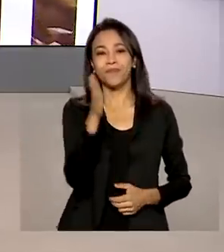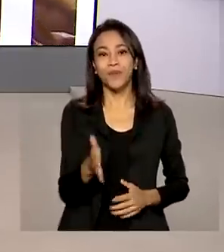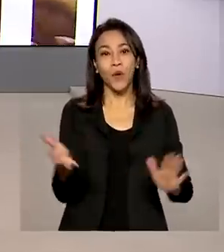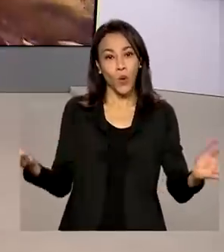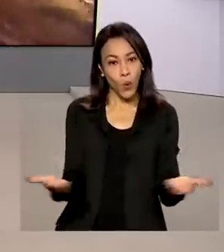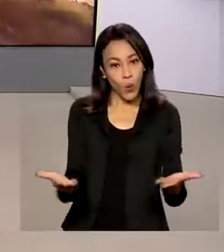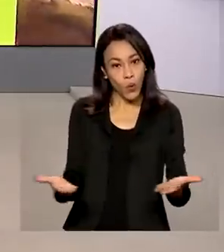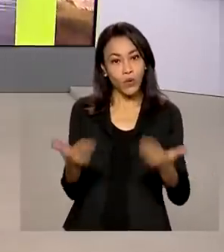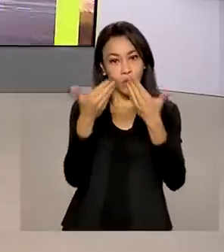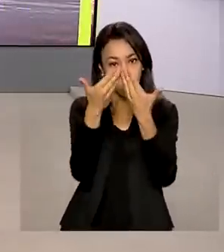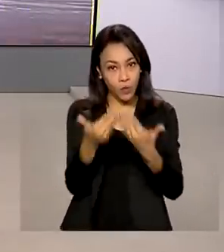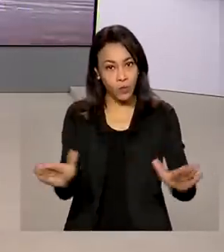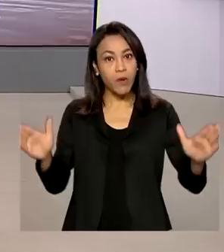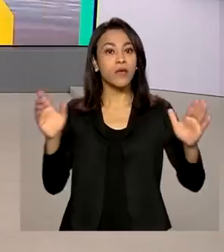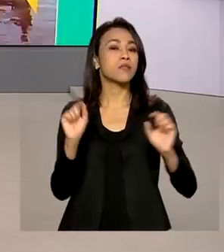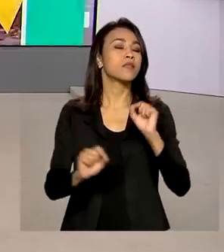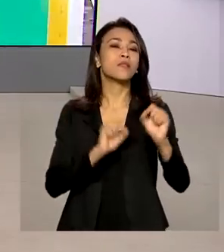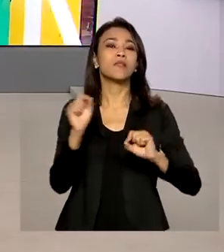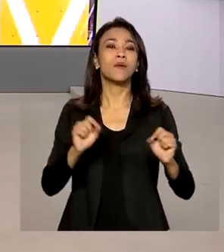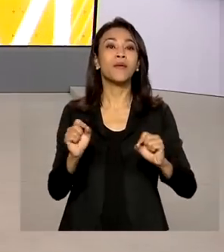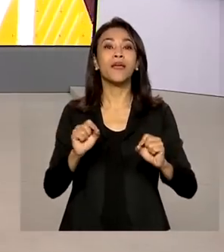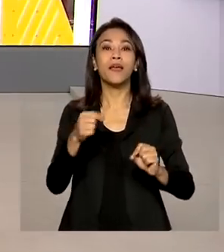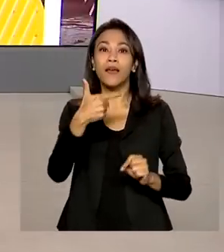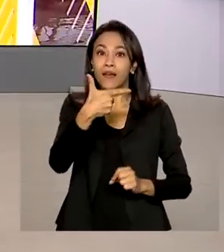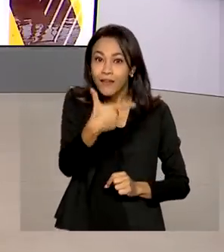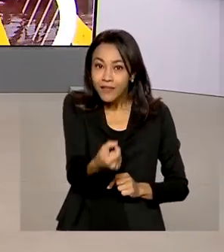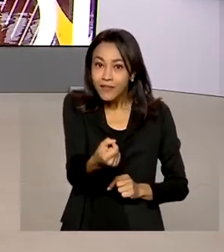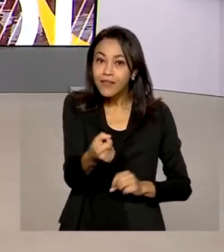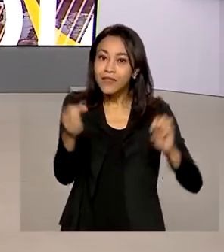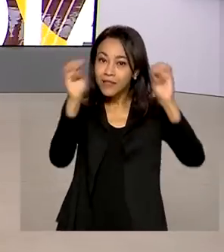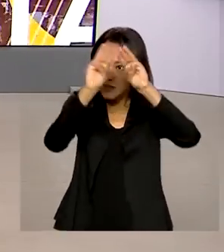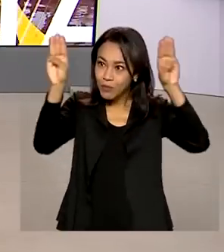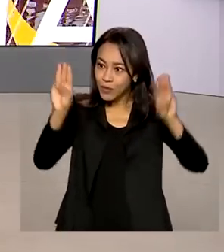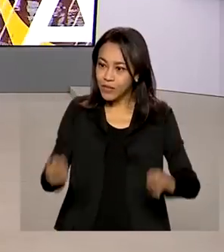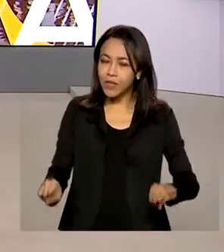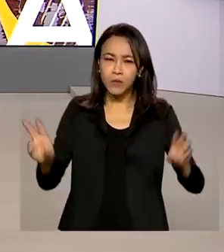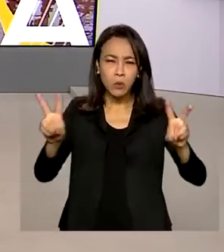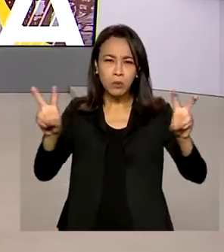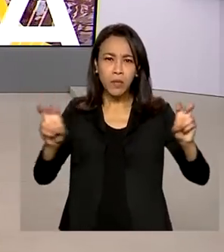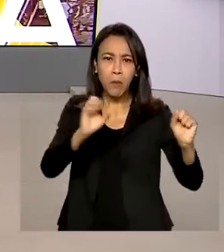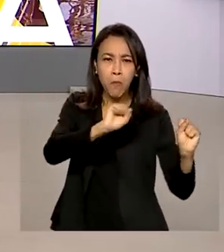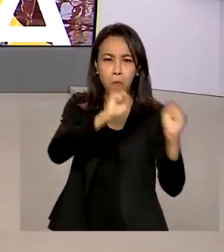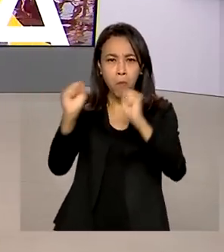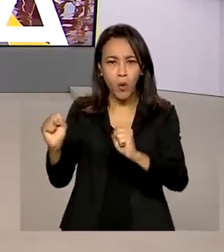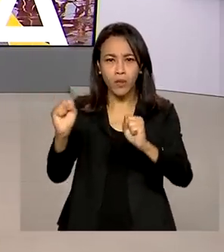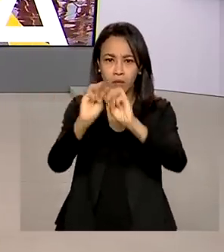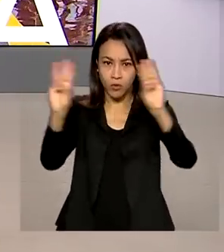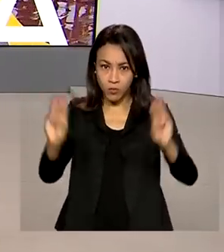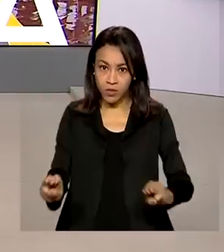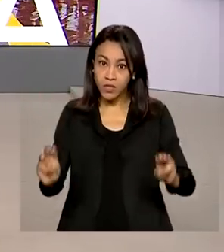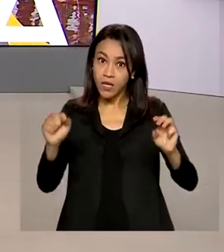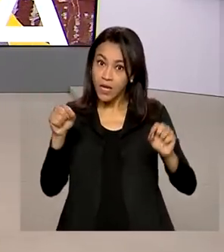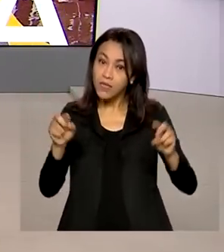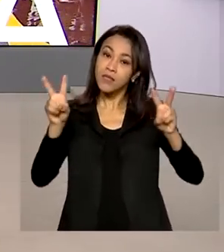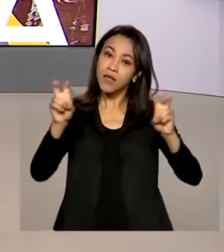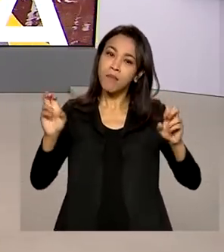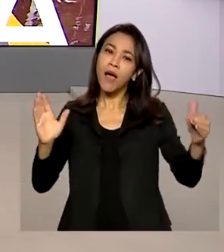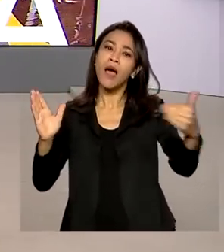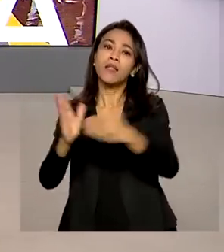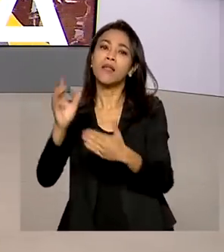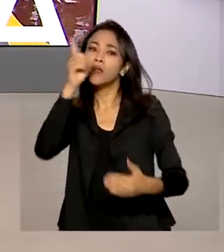em todo o país, a 20ª Semana Nacional dos Museus. Com o tema O Poder dos Museus, o evento traz até o próximo domingo, dia 22,